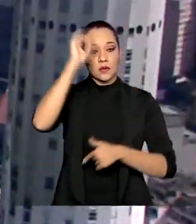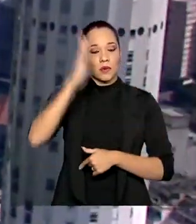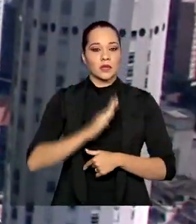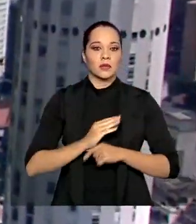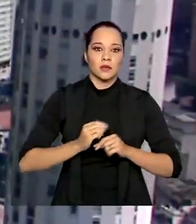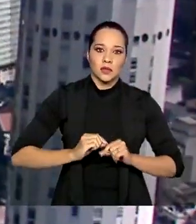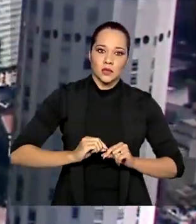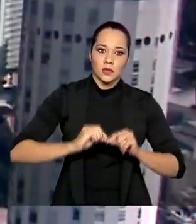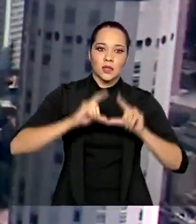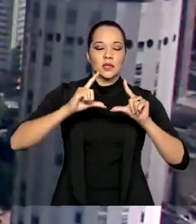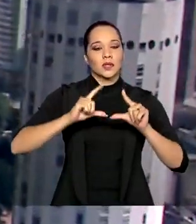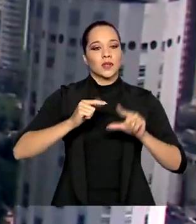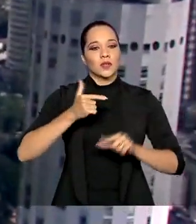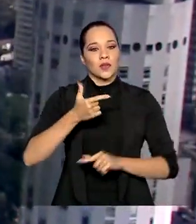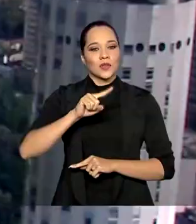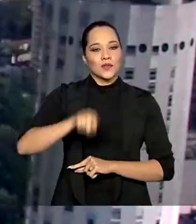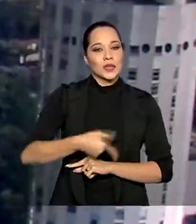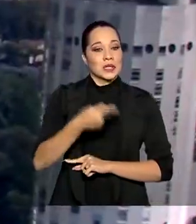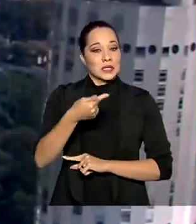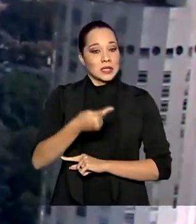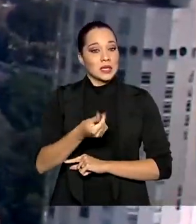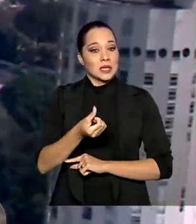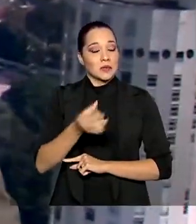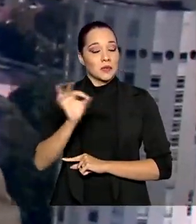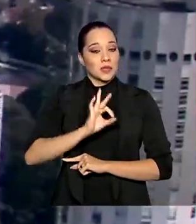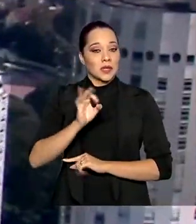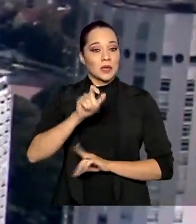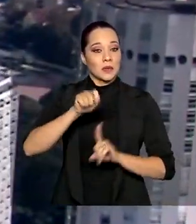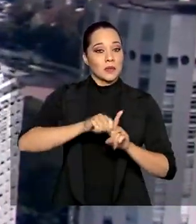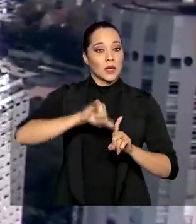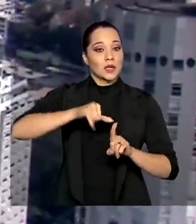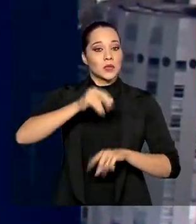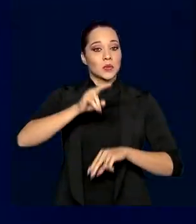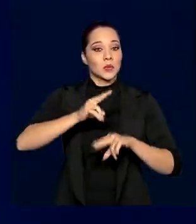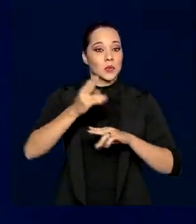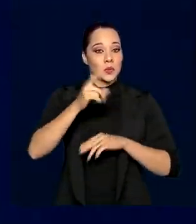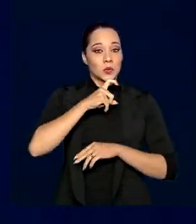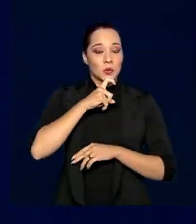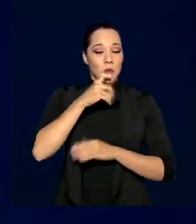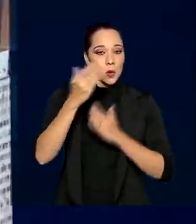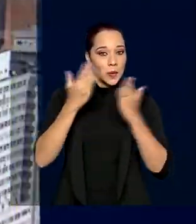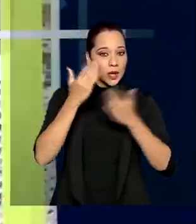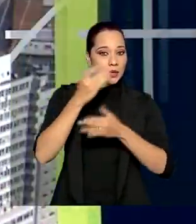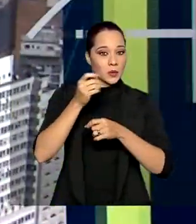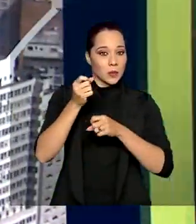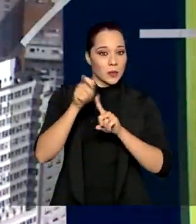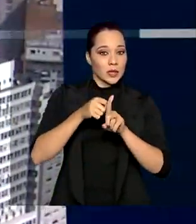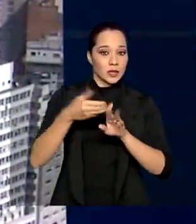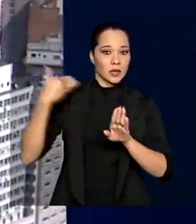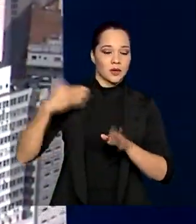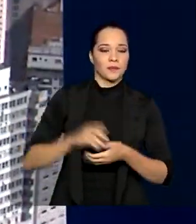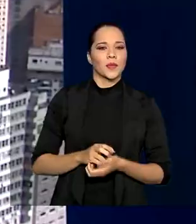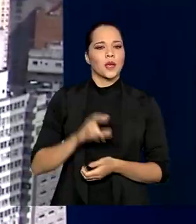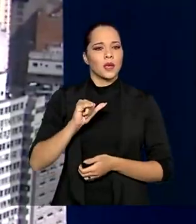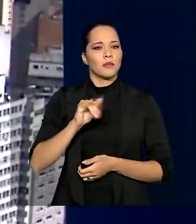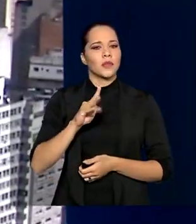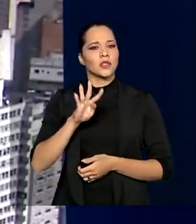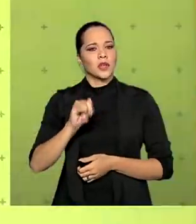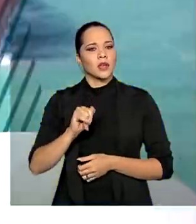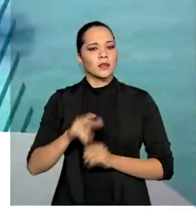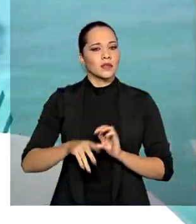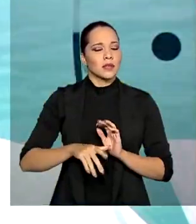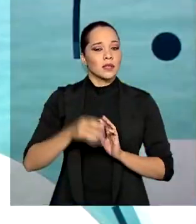cresceu 2,6% em julho, na comparação com o mês anterior. De acordo com o IBGE, é a segunda taxa